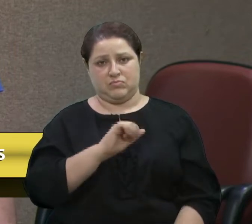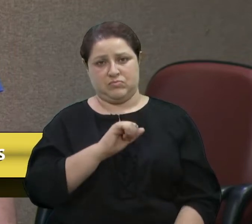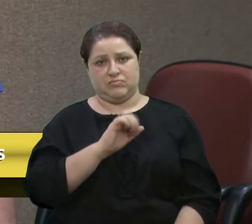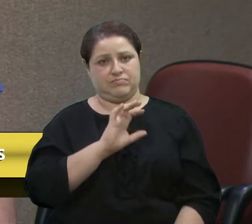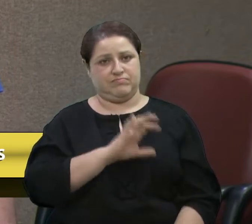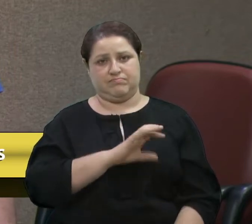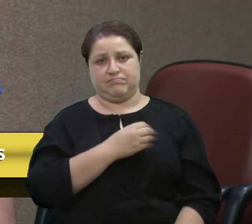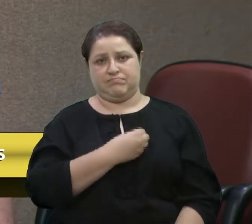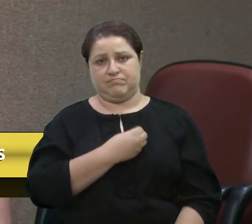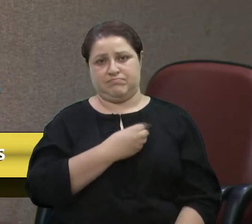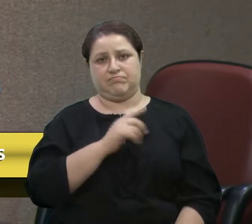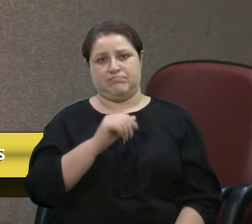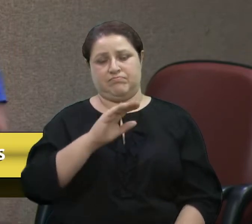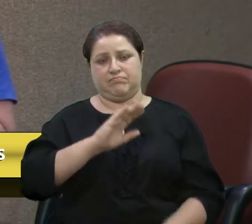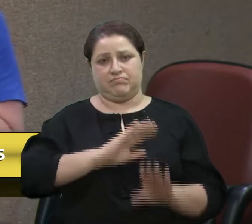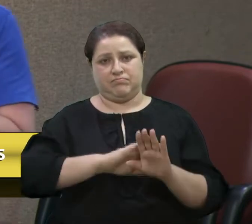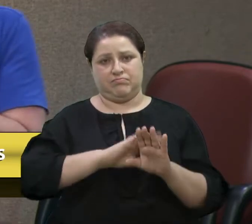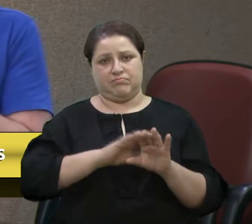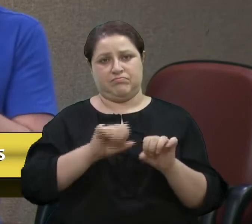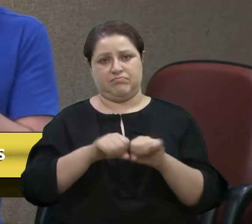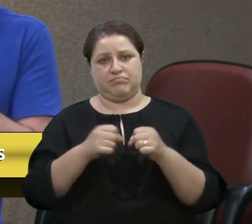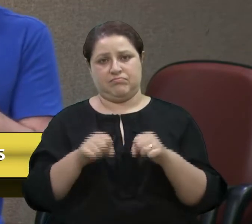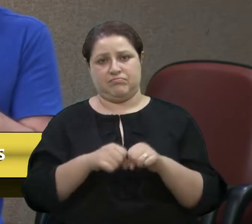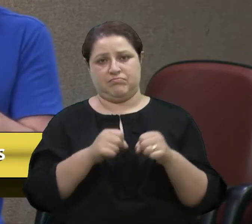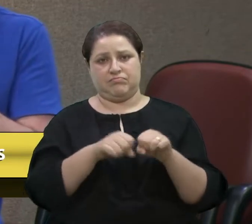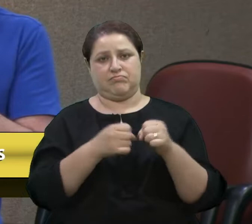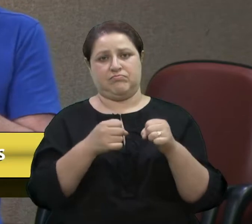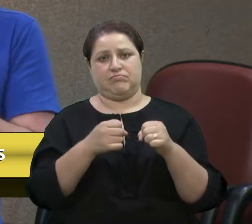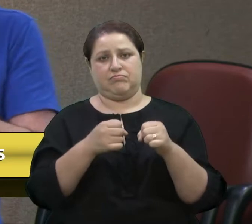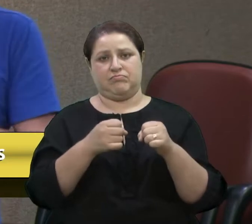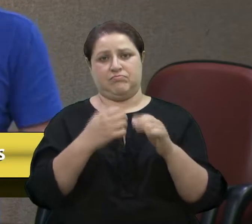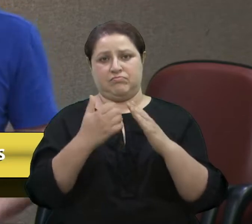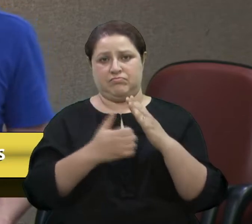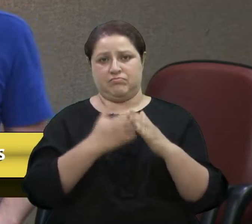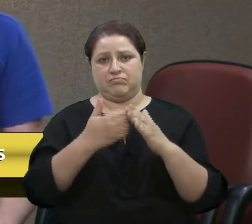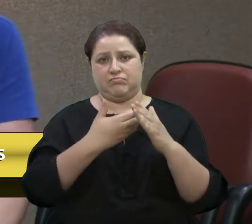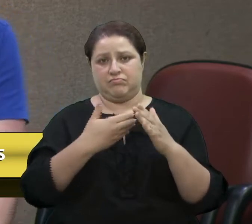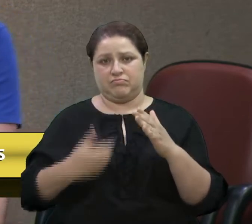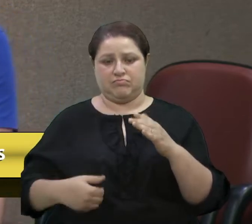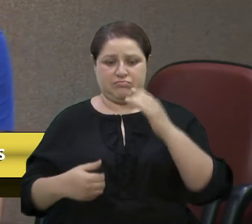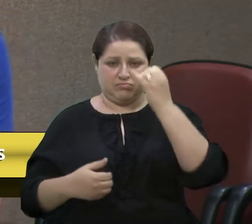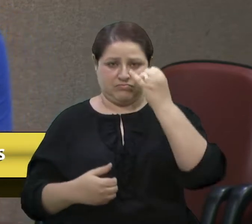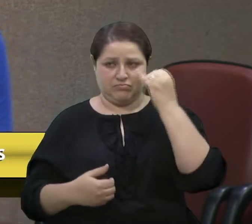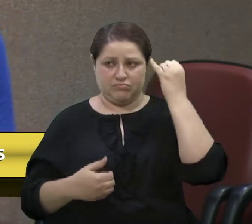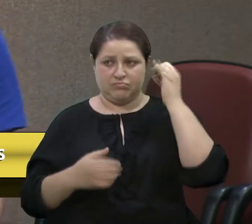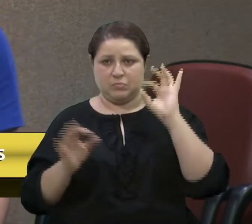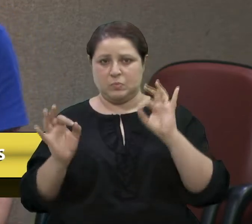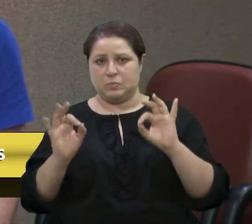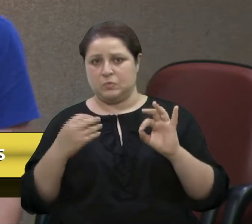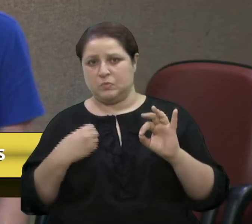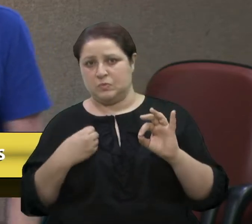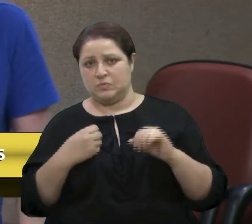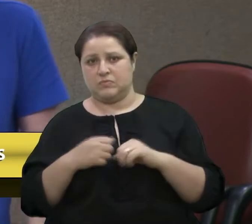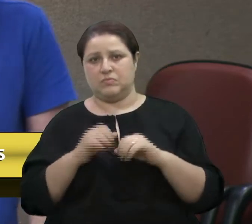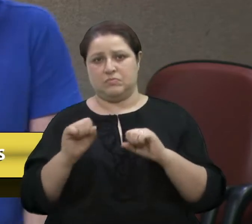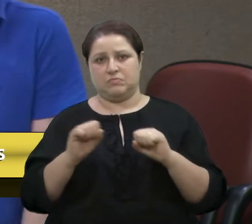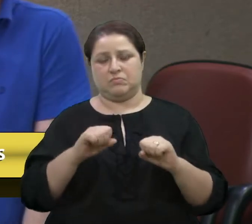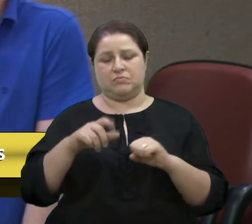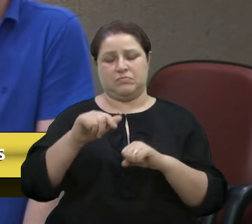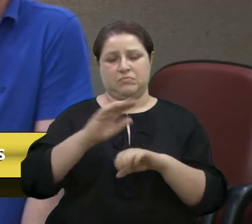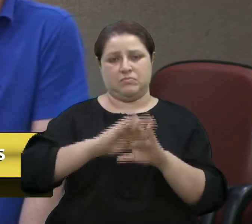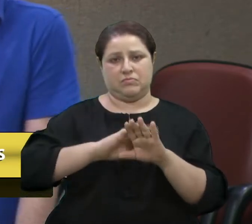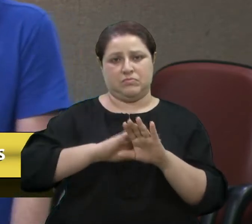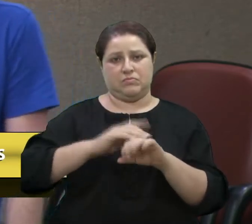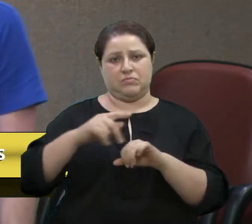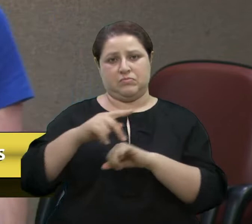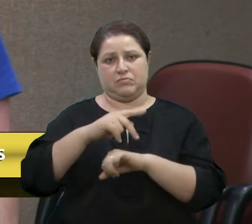quebra empresas públicas, ideologia é o que faz, por exemplo, que países sejam mais de direita, mais de esquerda, o que significa que